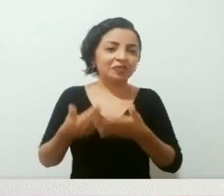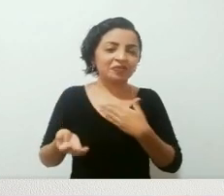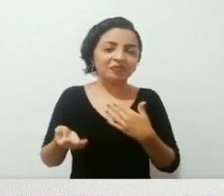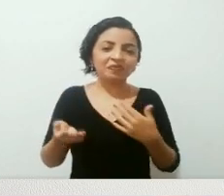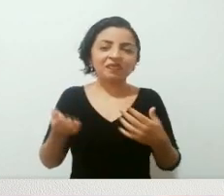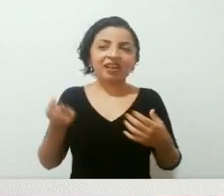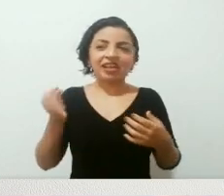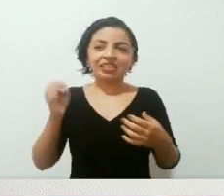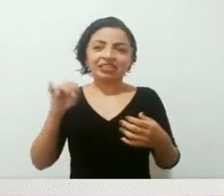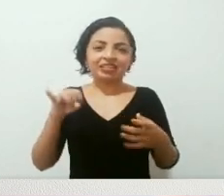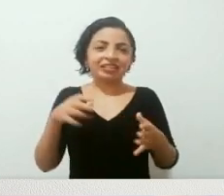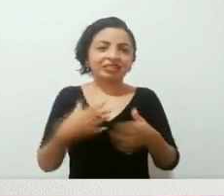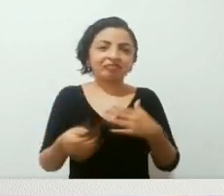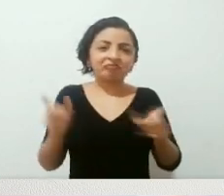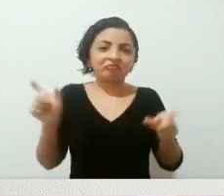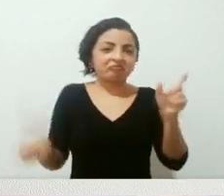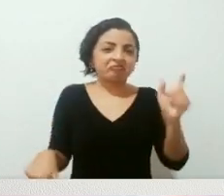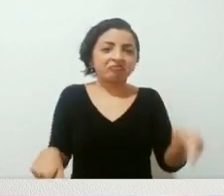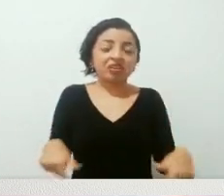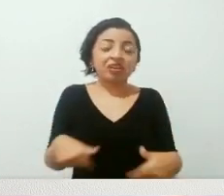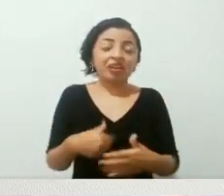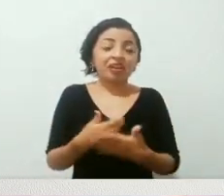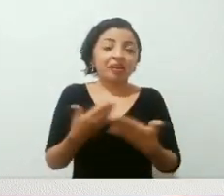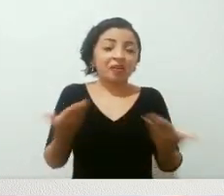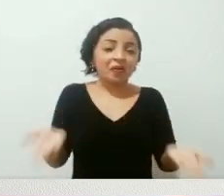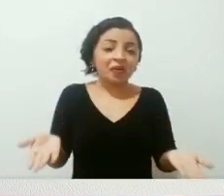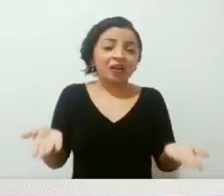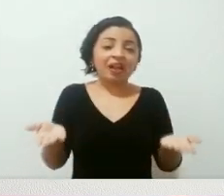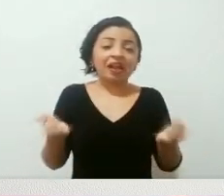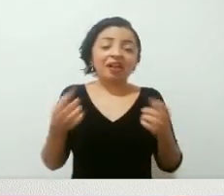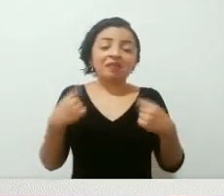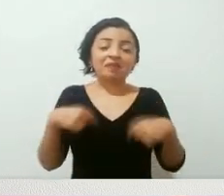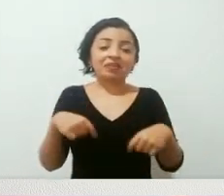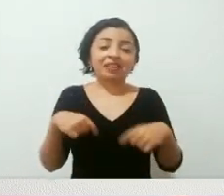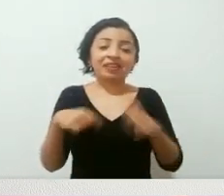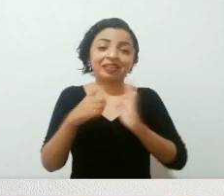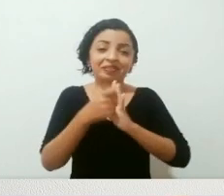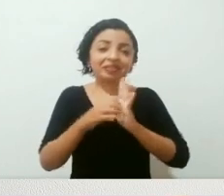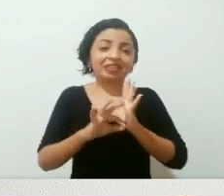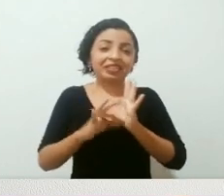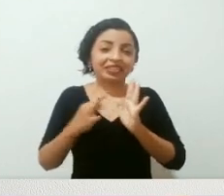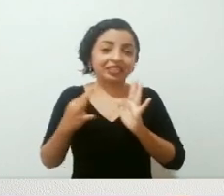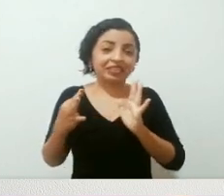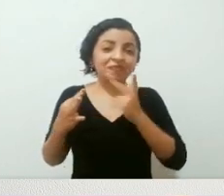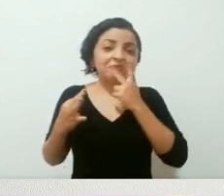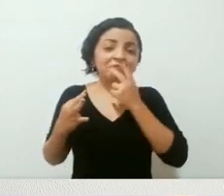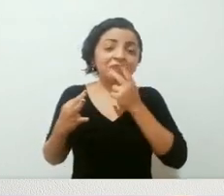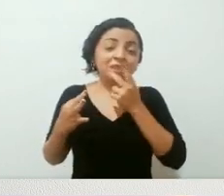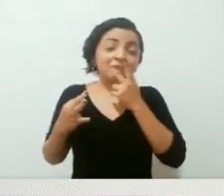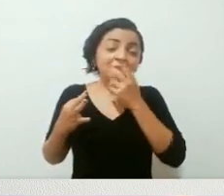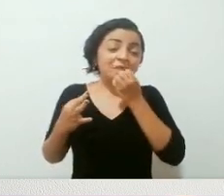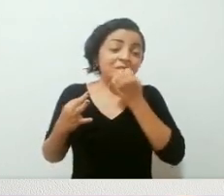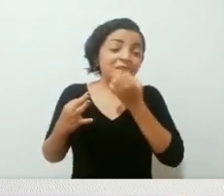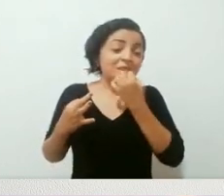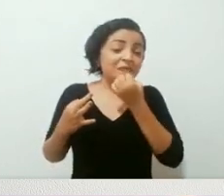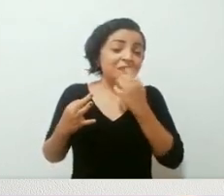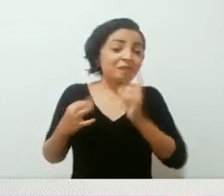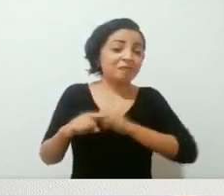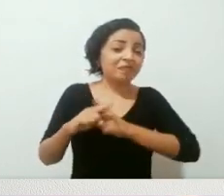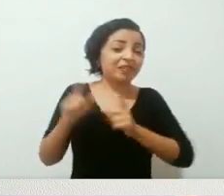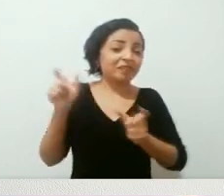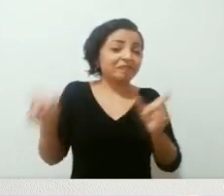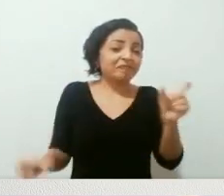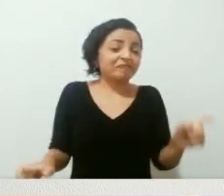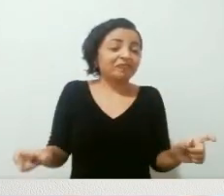ideologia, não interessa o que seja, não interessa o quanto tem dinheiro, é interessante demais, quando ela pontua essas duas